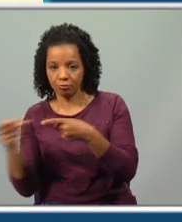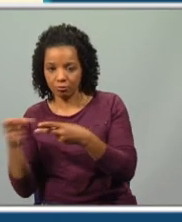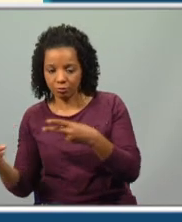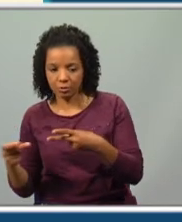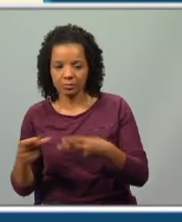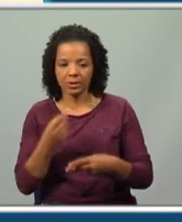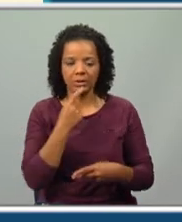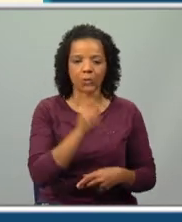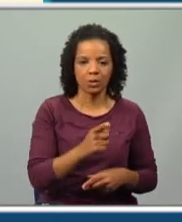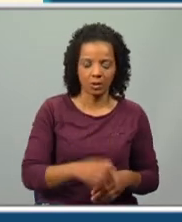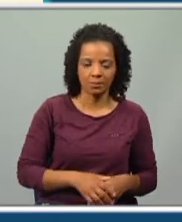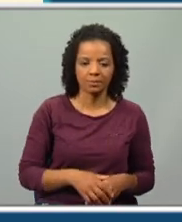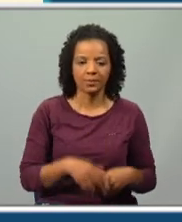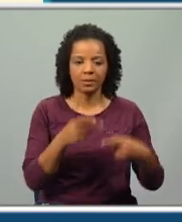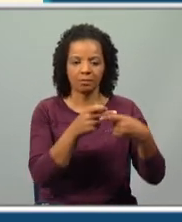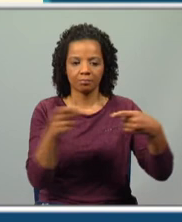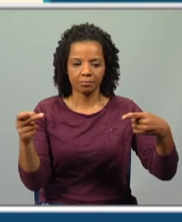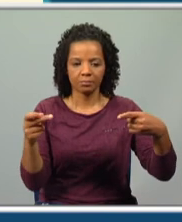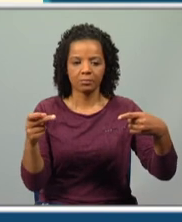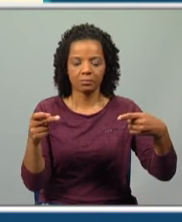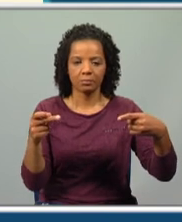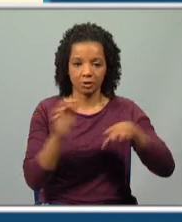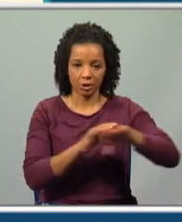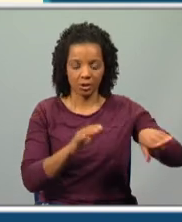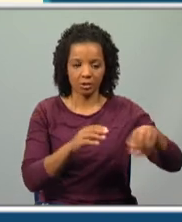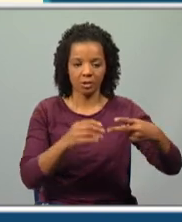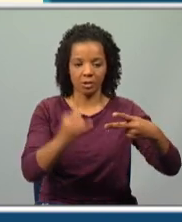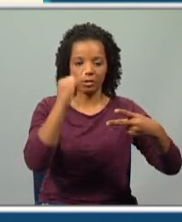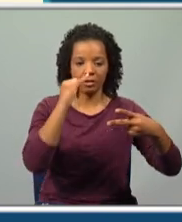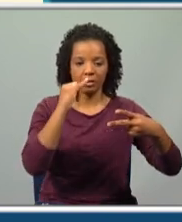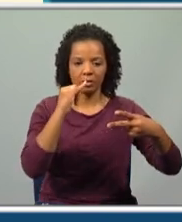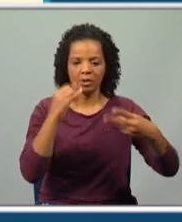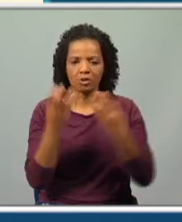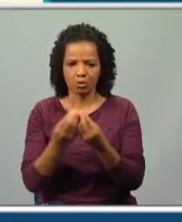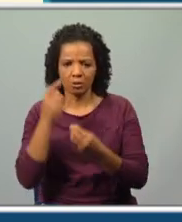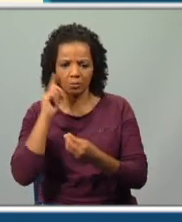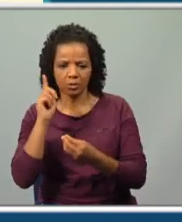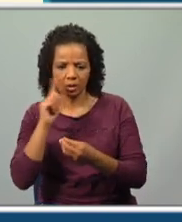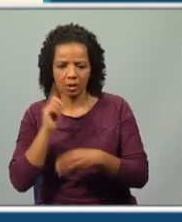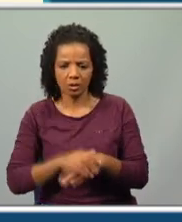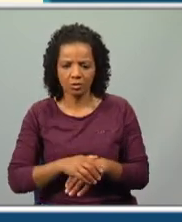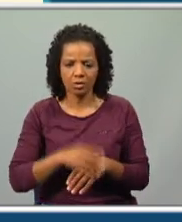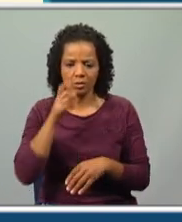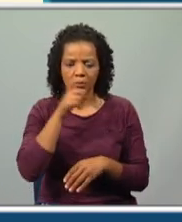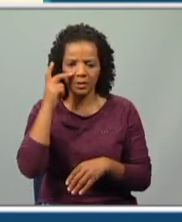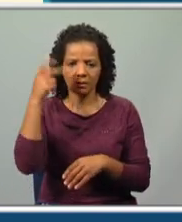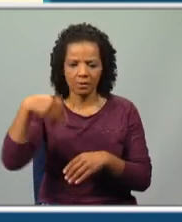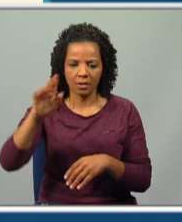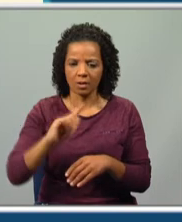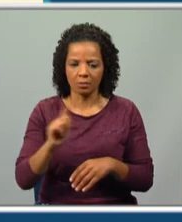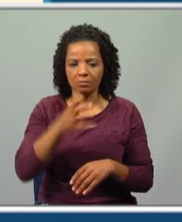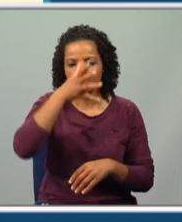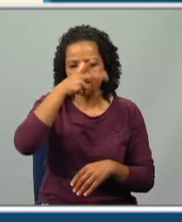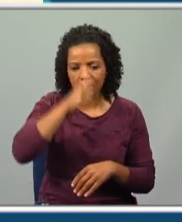Repara, trazendo a amarga nova, junto dos mais importantes, será ante a promessa de uma longa vida? Não. Uma